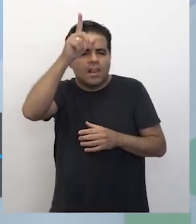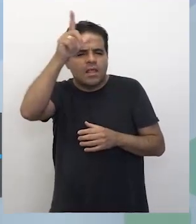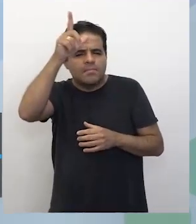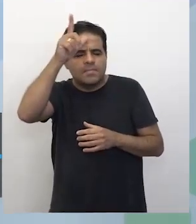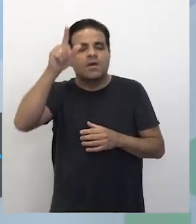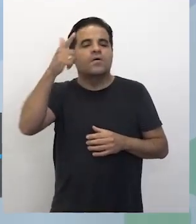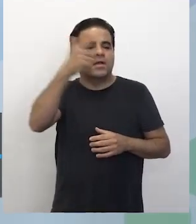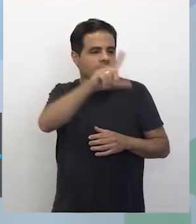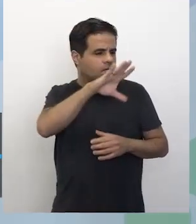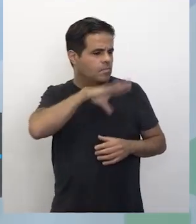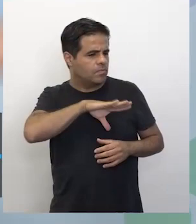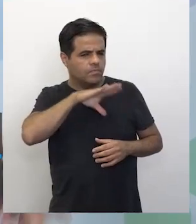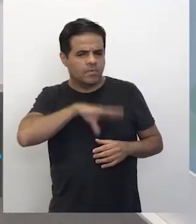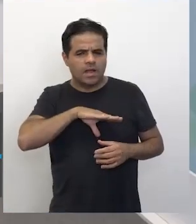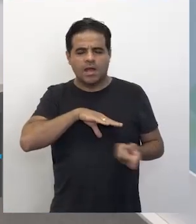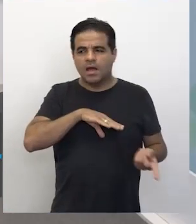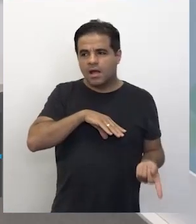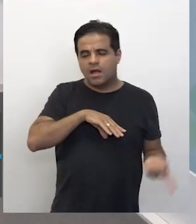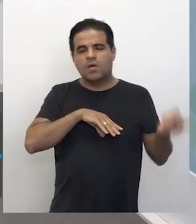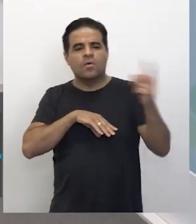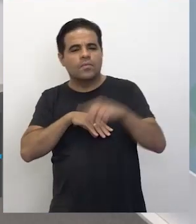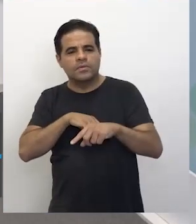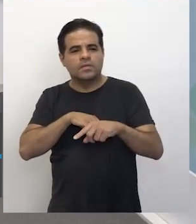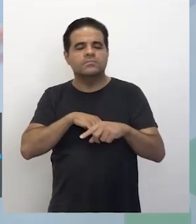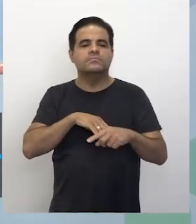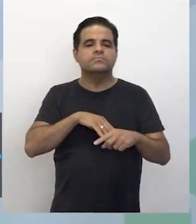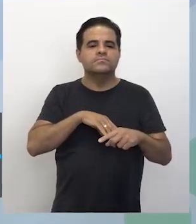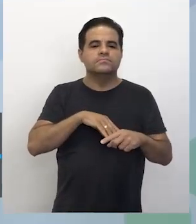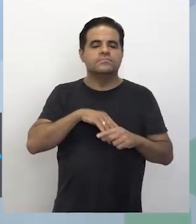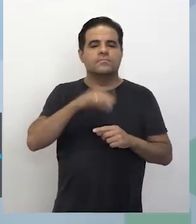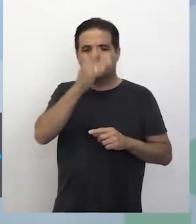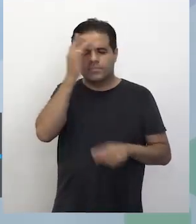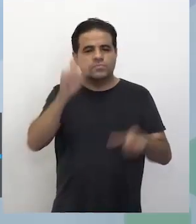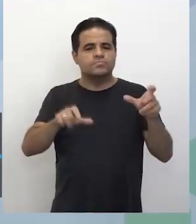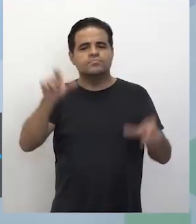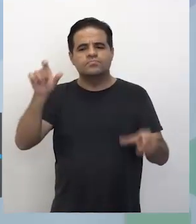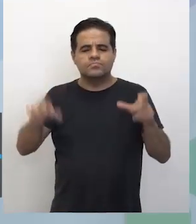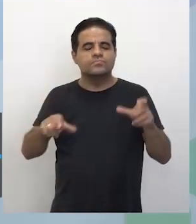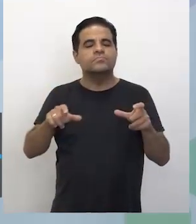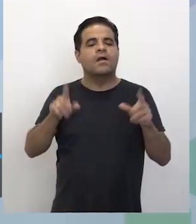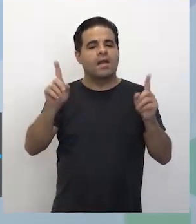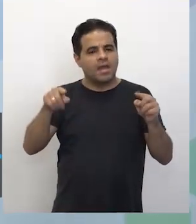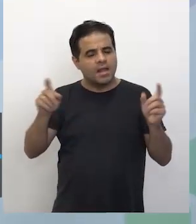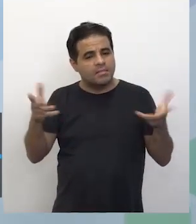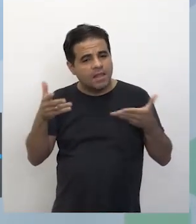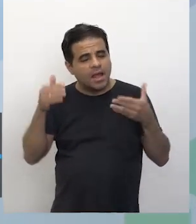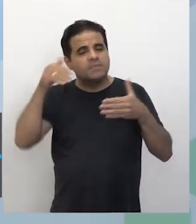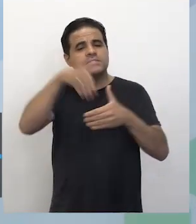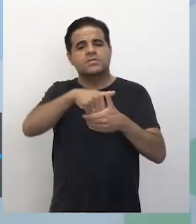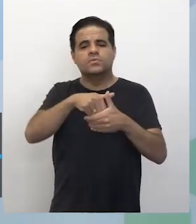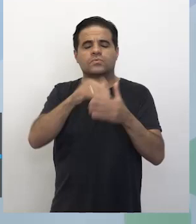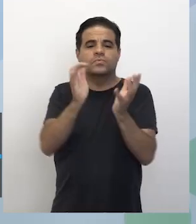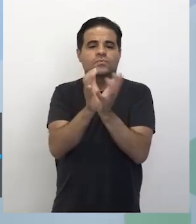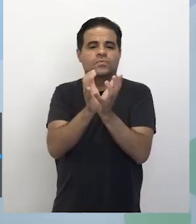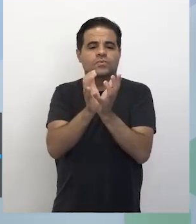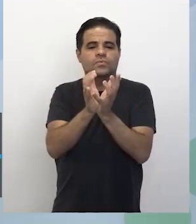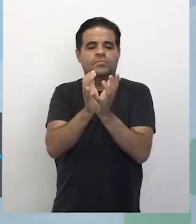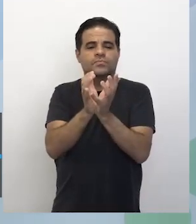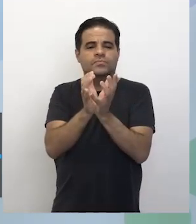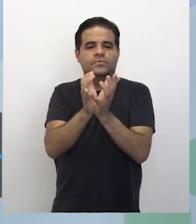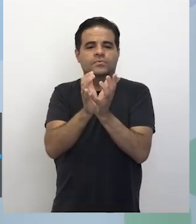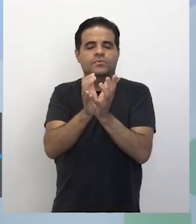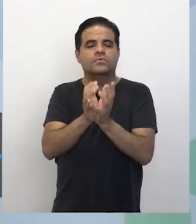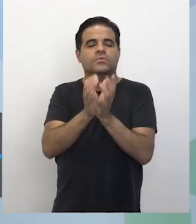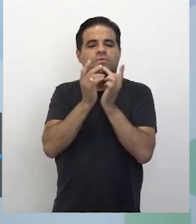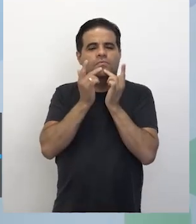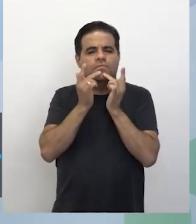aquele é o Portuga, aquele é o Argentino, aquele é fulano. Então, assim, ele está inserido no grupo, né? Diferente de quando a gente fala